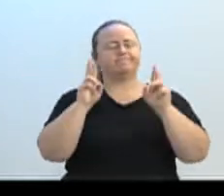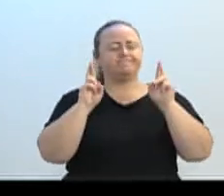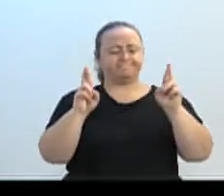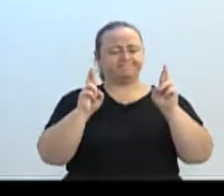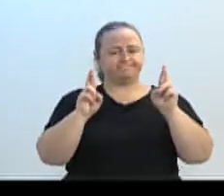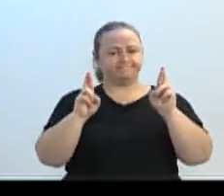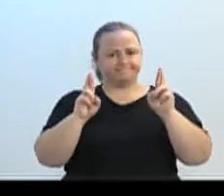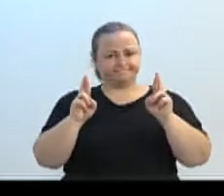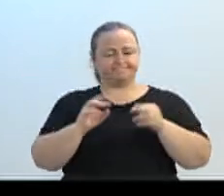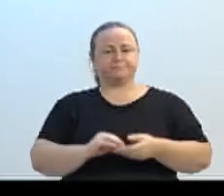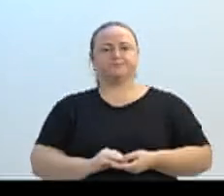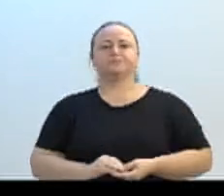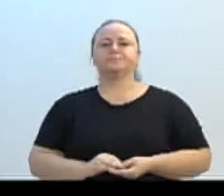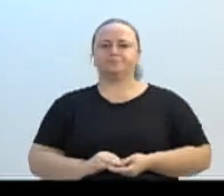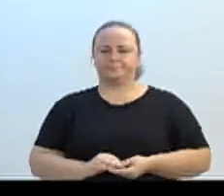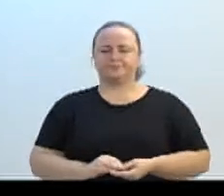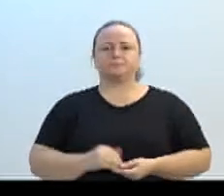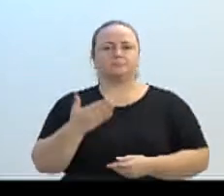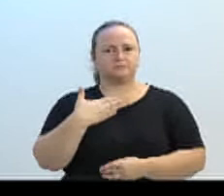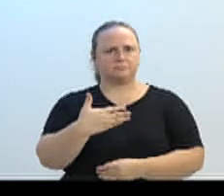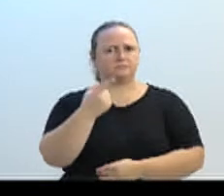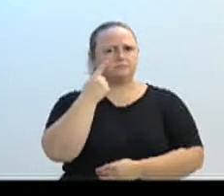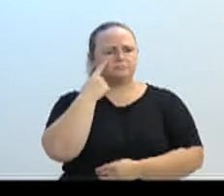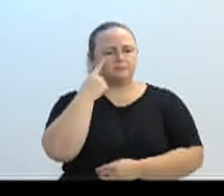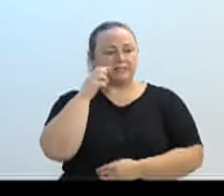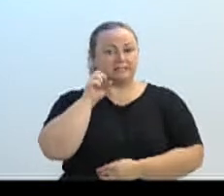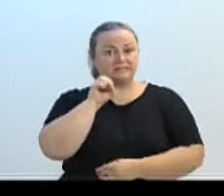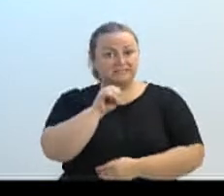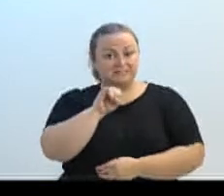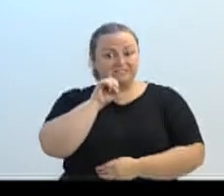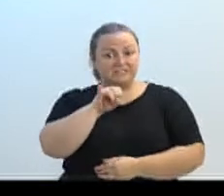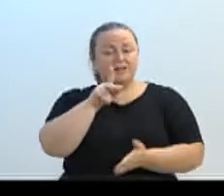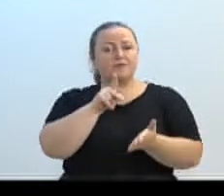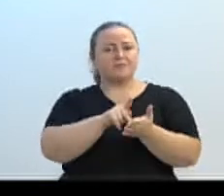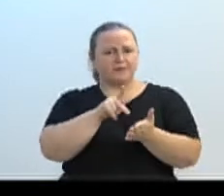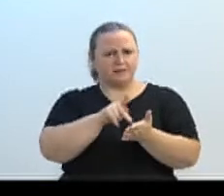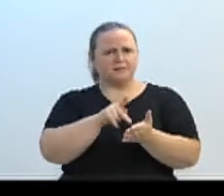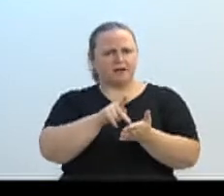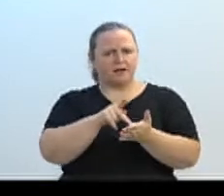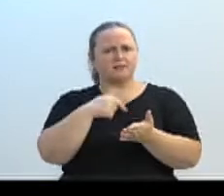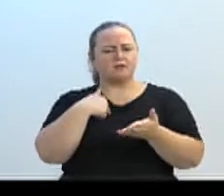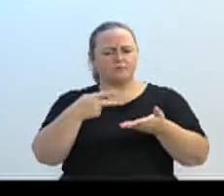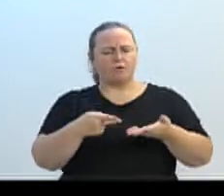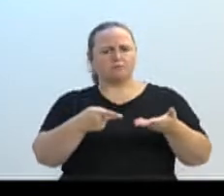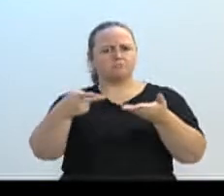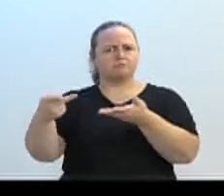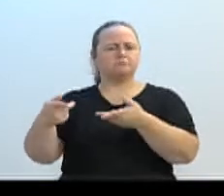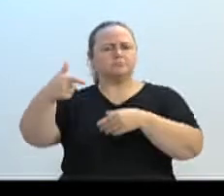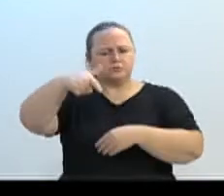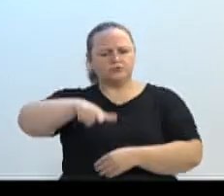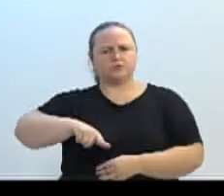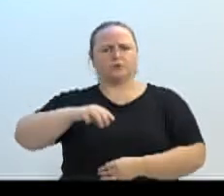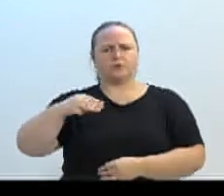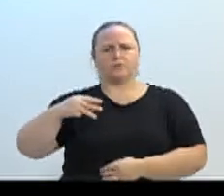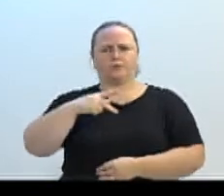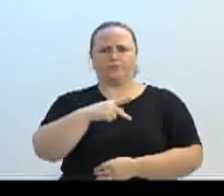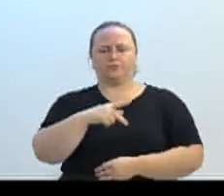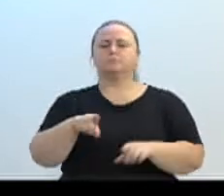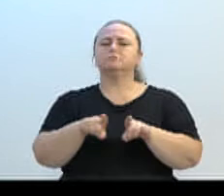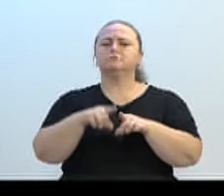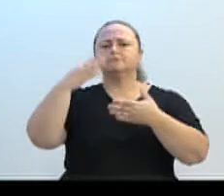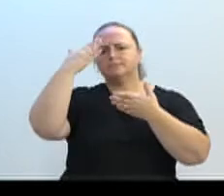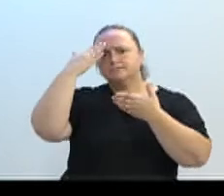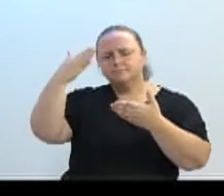também essa situação e, se for verdade, pode ter certeza que eu vou visitar novamente o MP. E quero aqui agradecer o MP também, o MP.